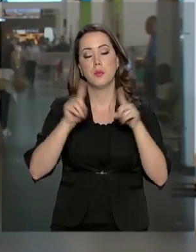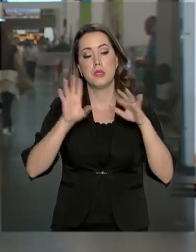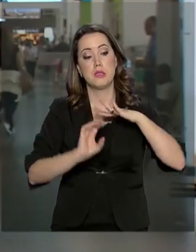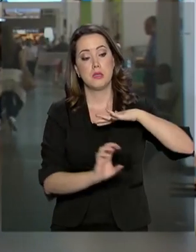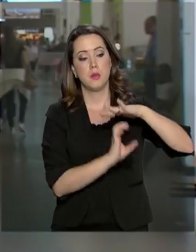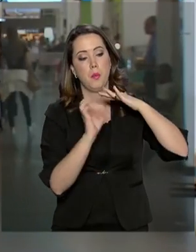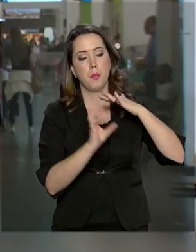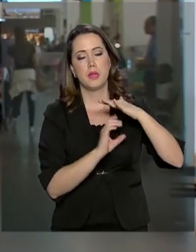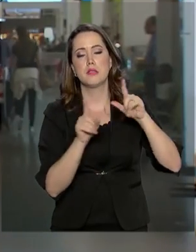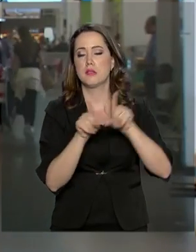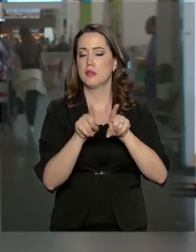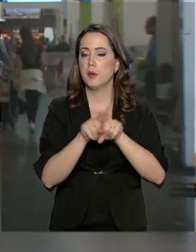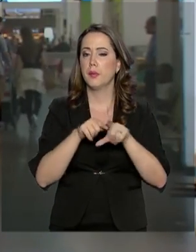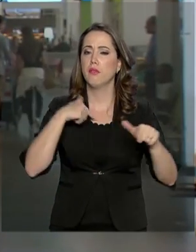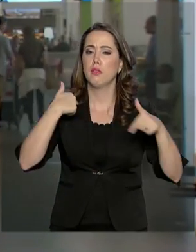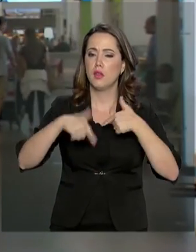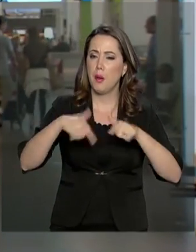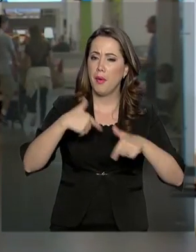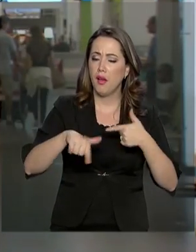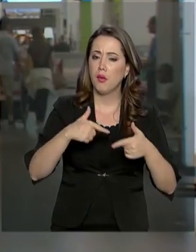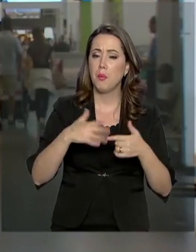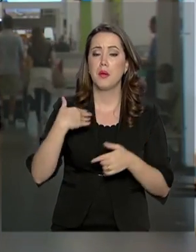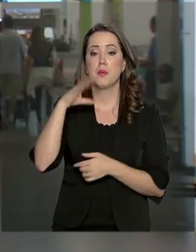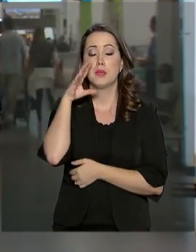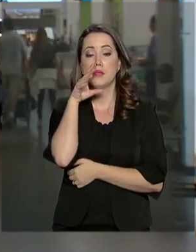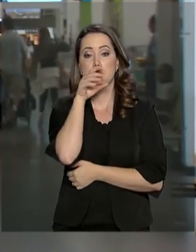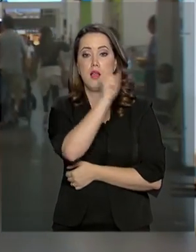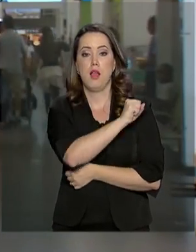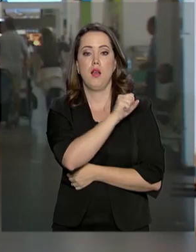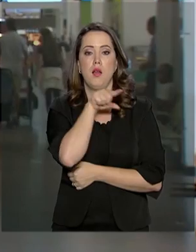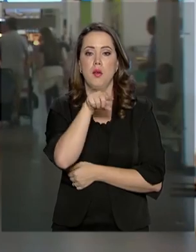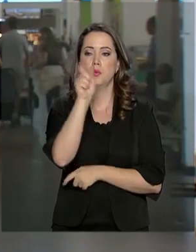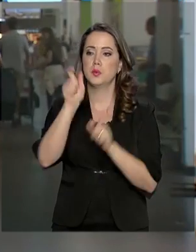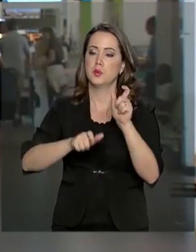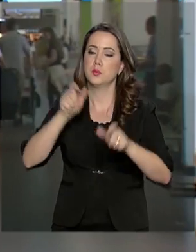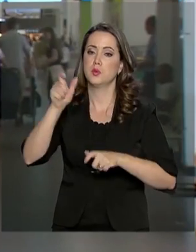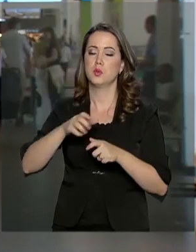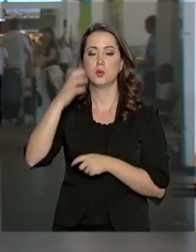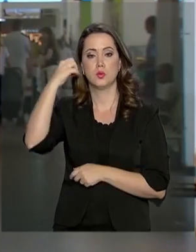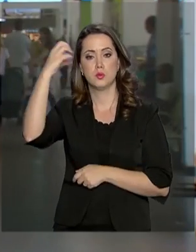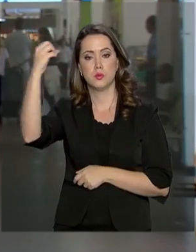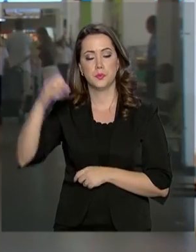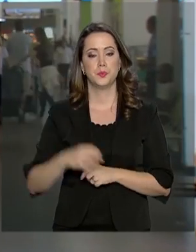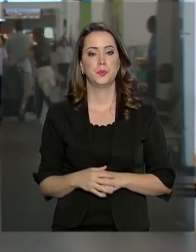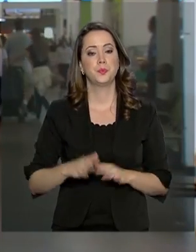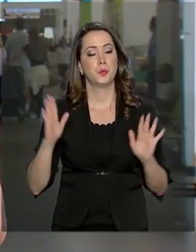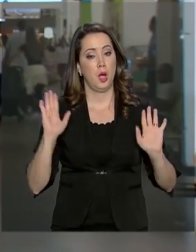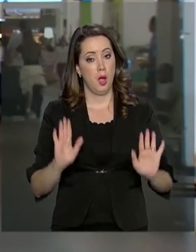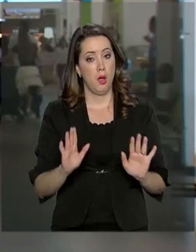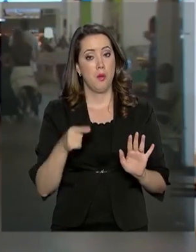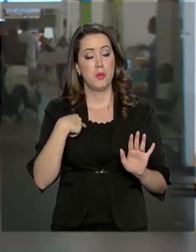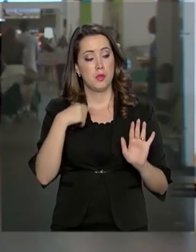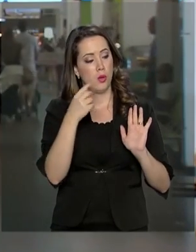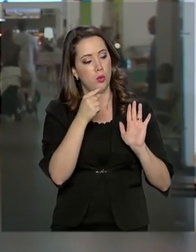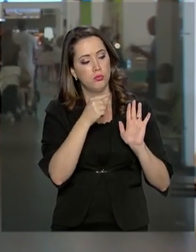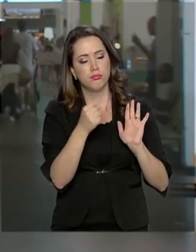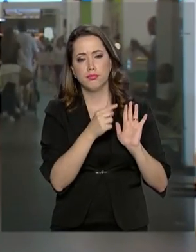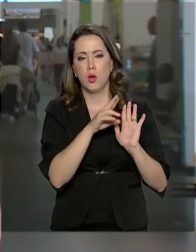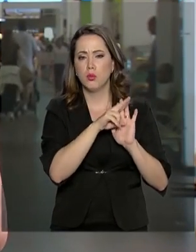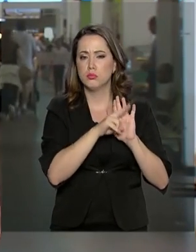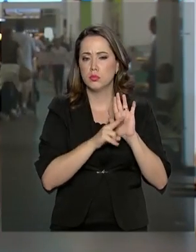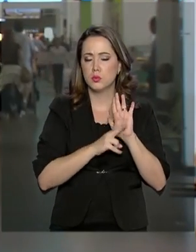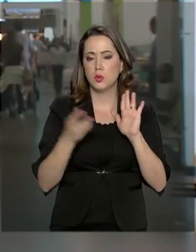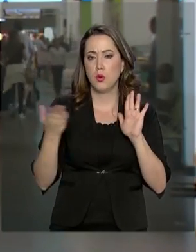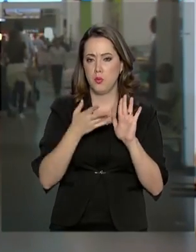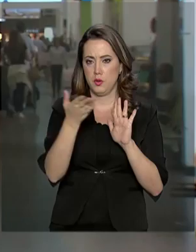aéreas adotaram medidas para agilizar o atendimento aos passageiros. E agora umas orientações para você que ainda vai pegar